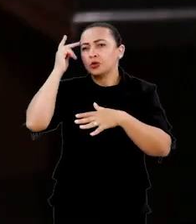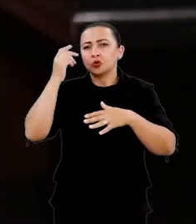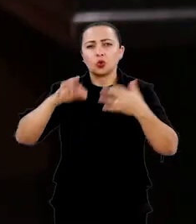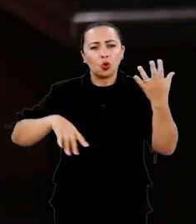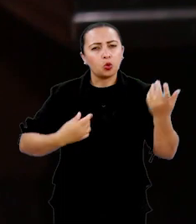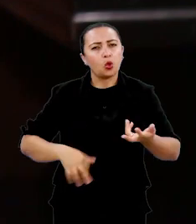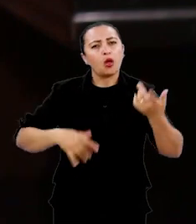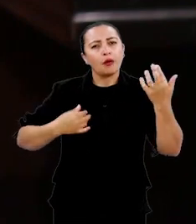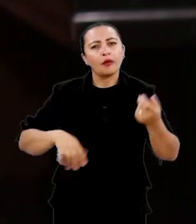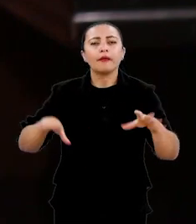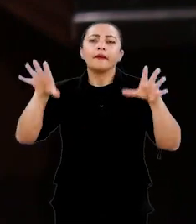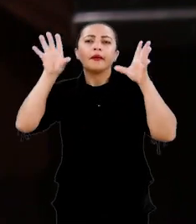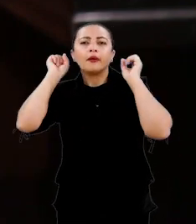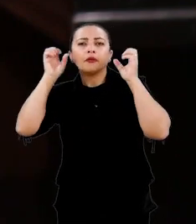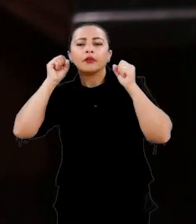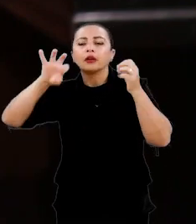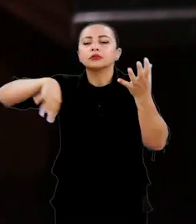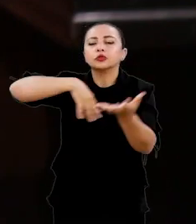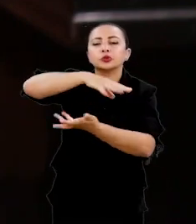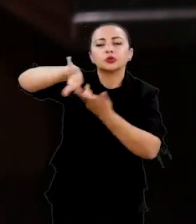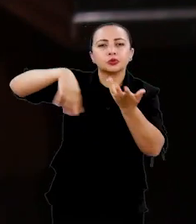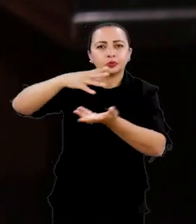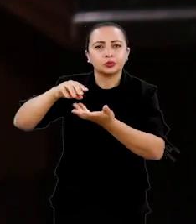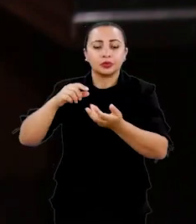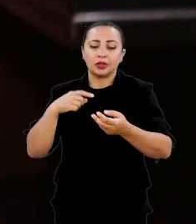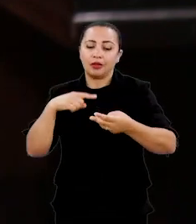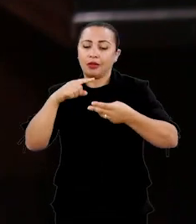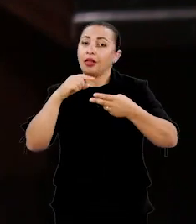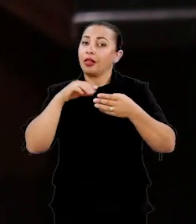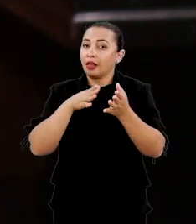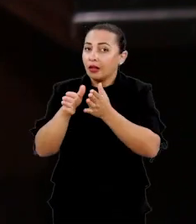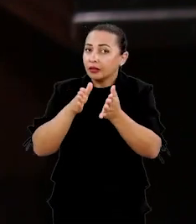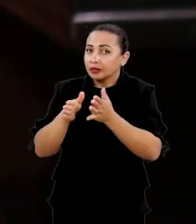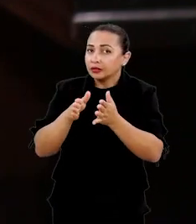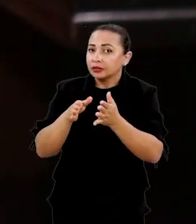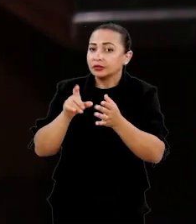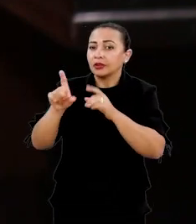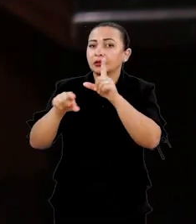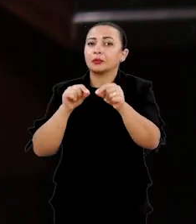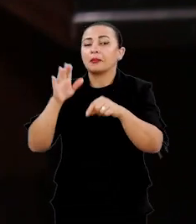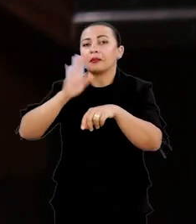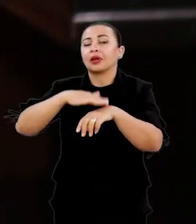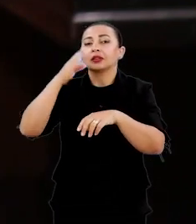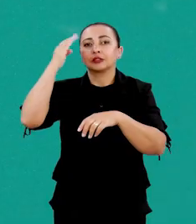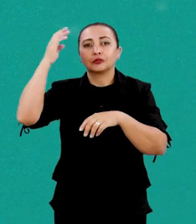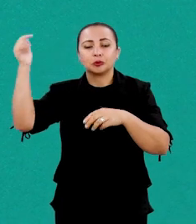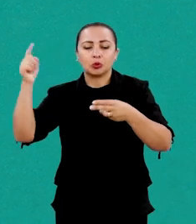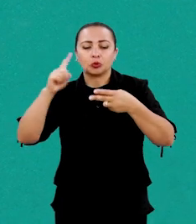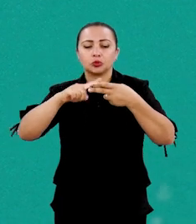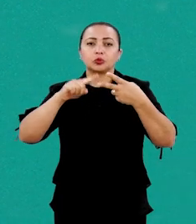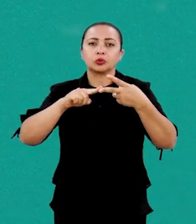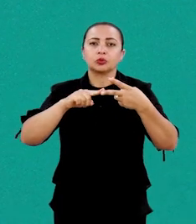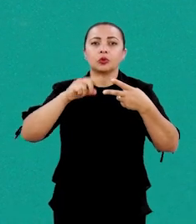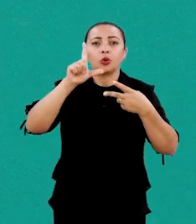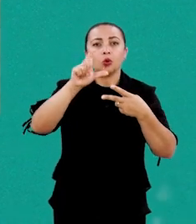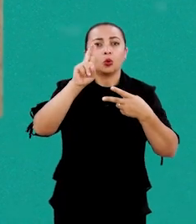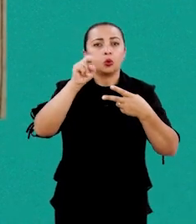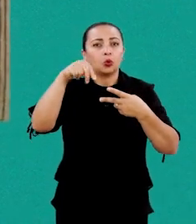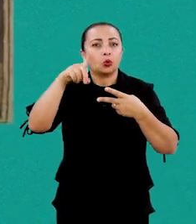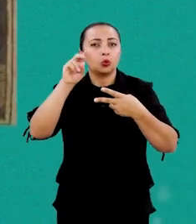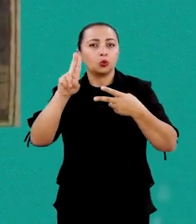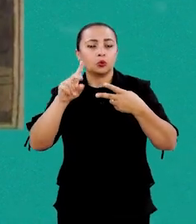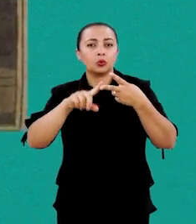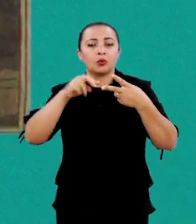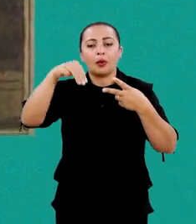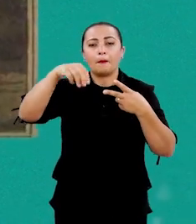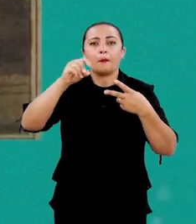pessoas tocavam e ouviam e circulavam. Dentre esses, dois eram mais famosos, que eram o lundu e a